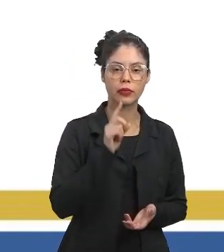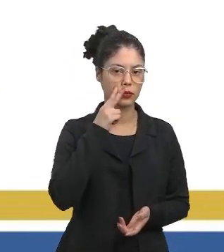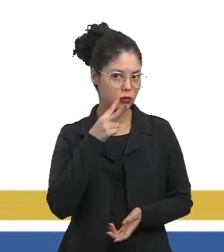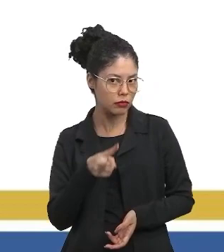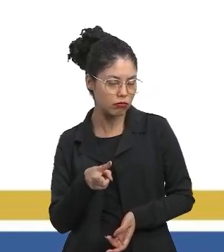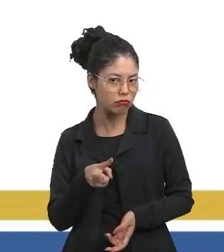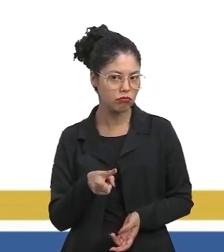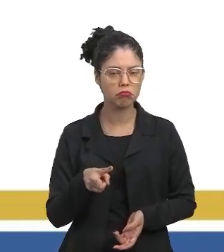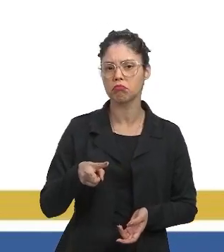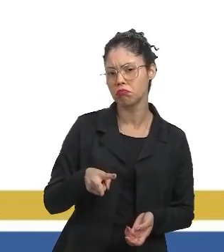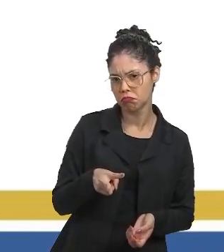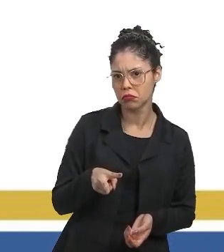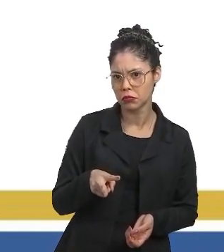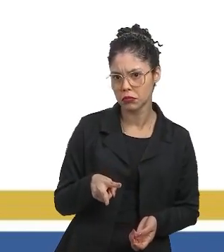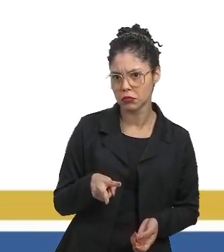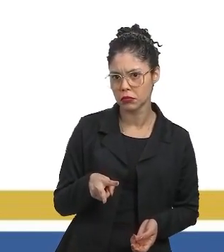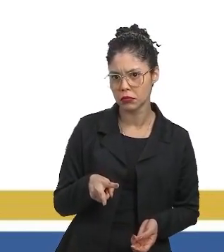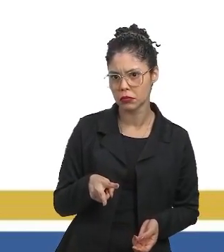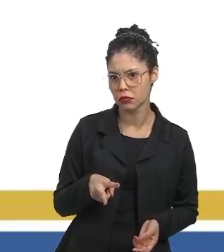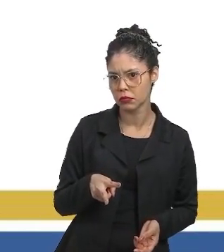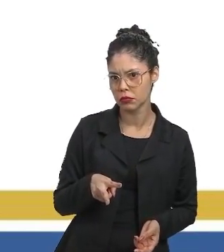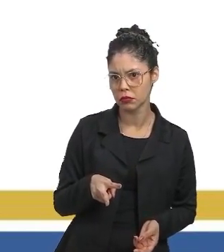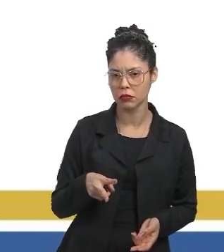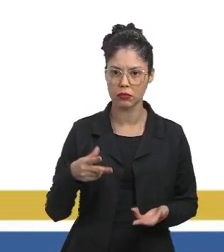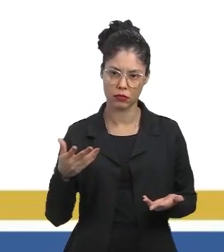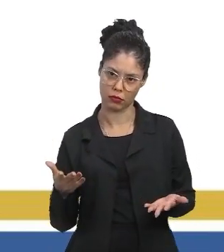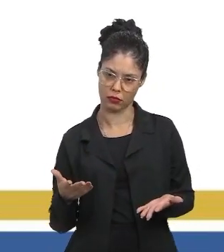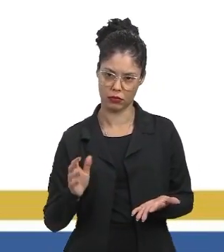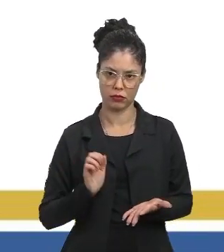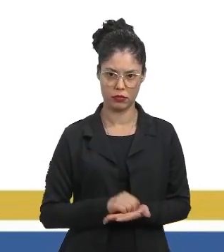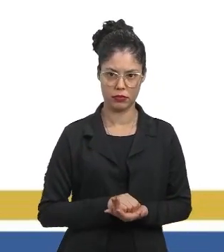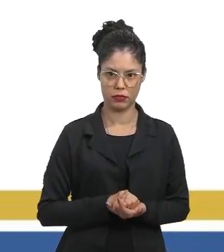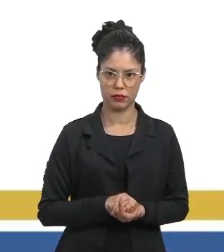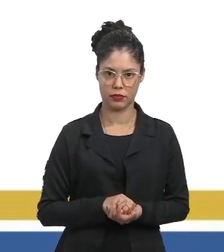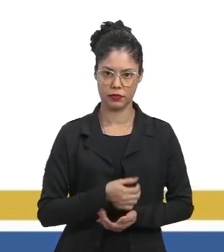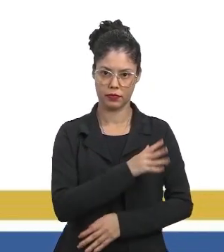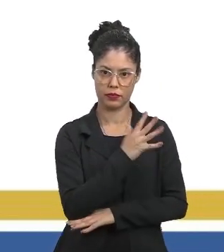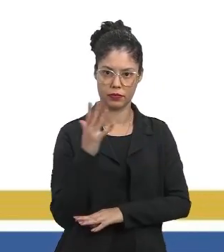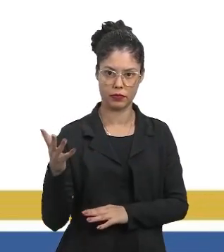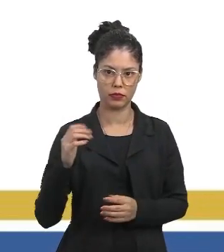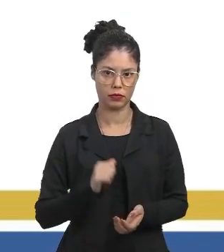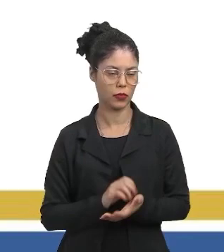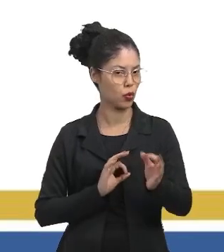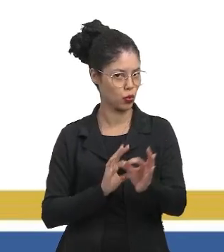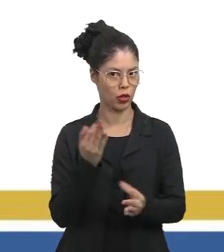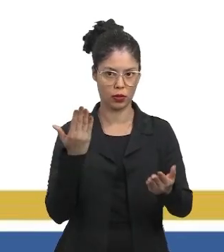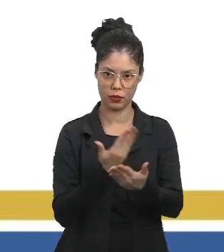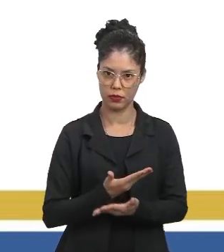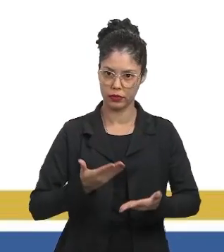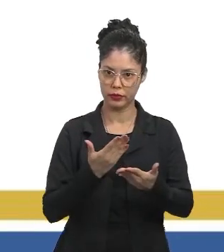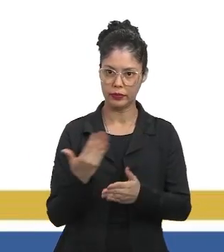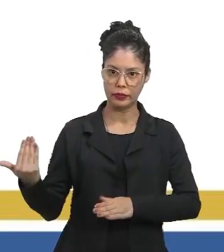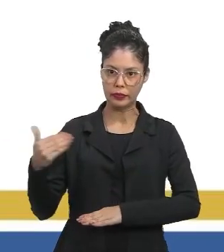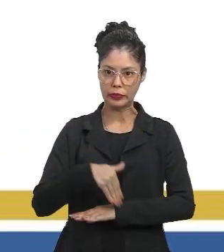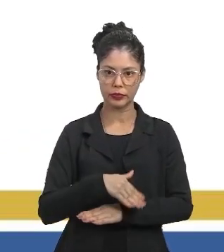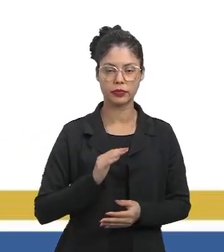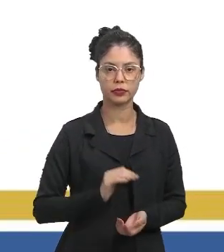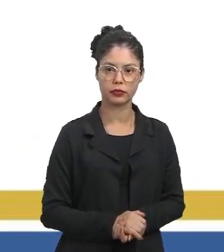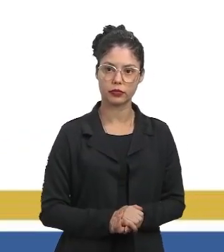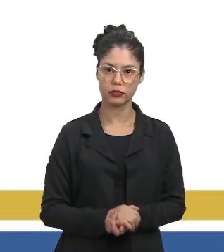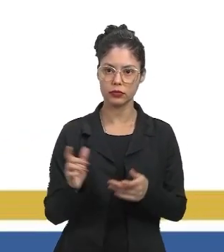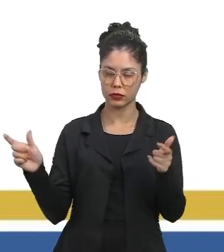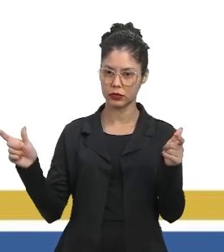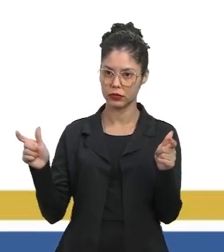o ser humano chega e, de repente, a natureza estava preservada e ele chega lá e, de repente,